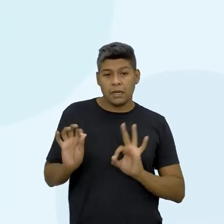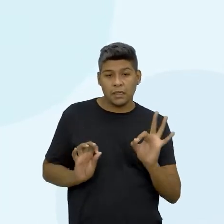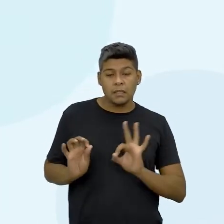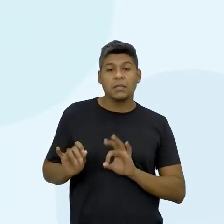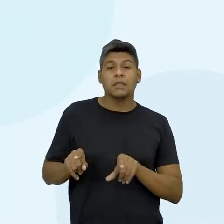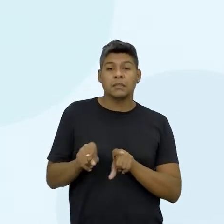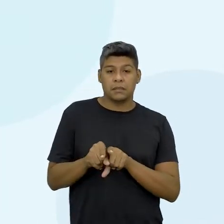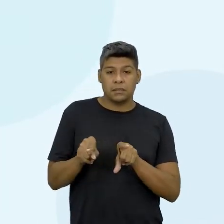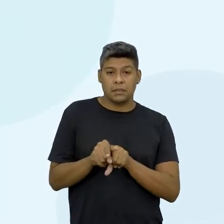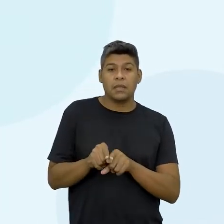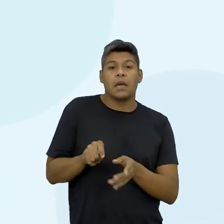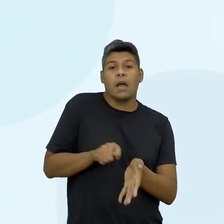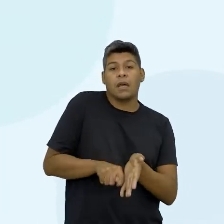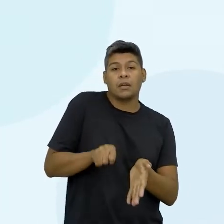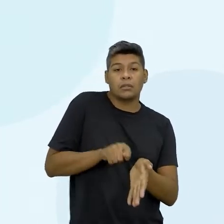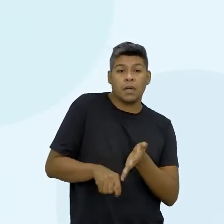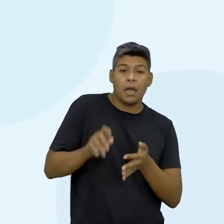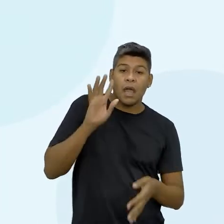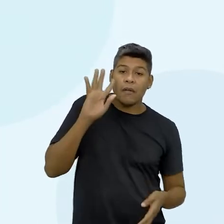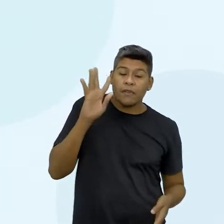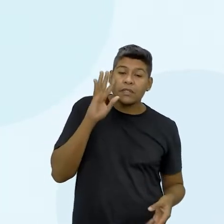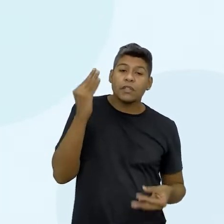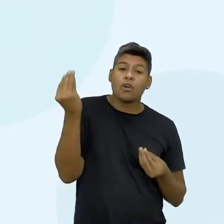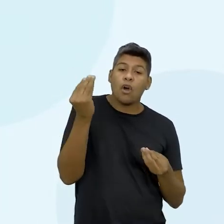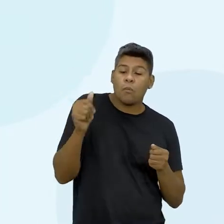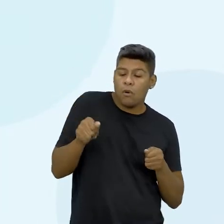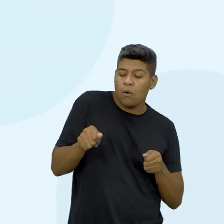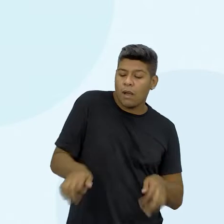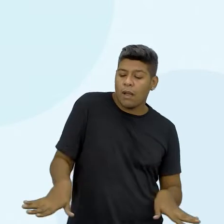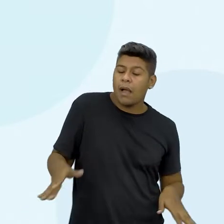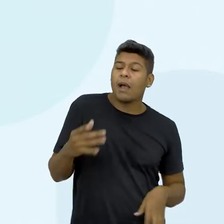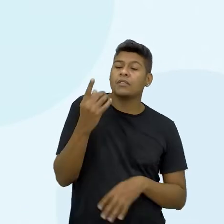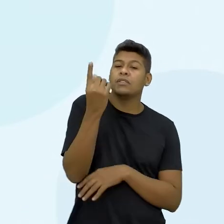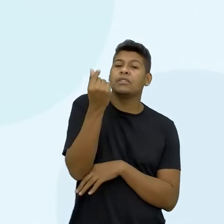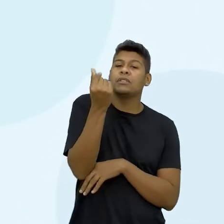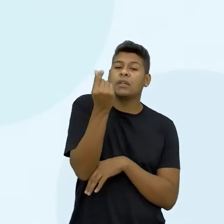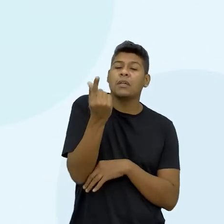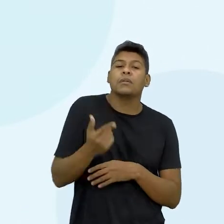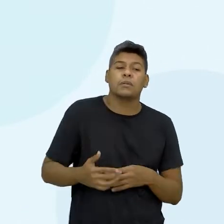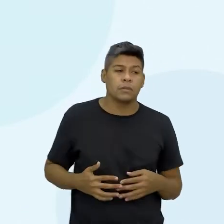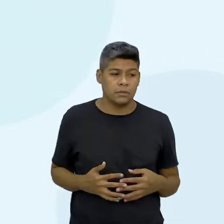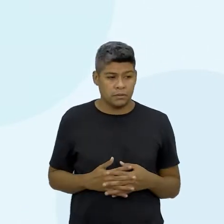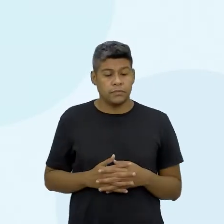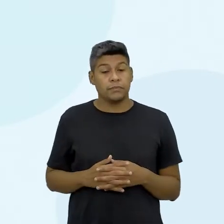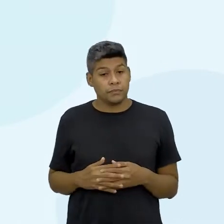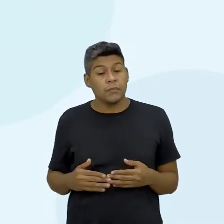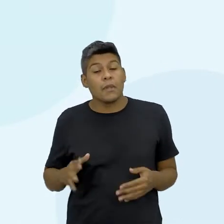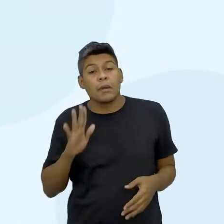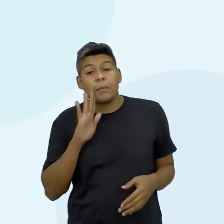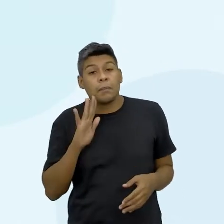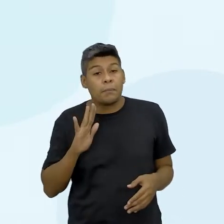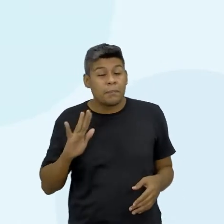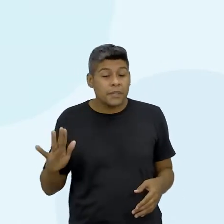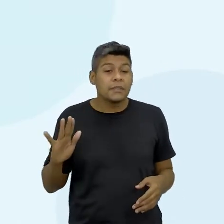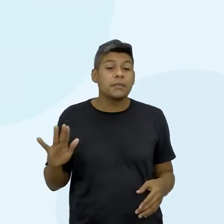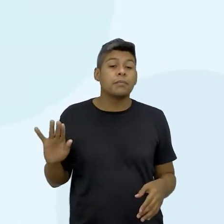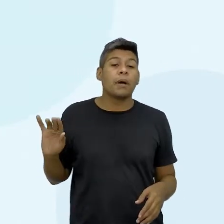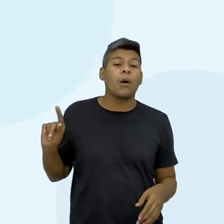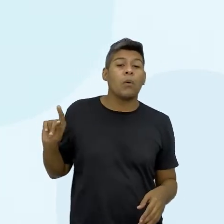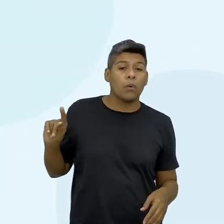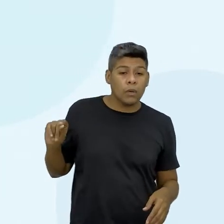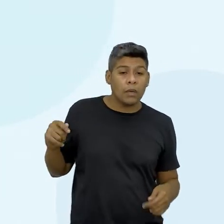que foi visto aí o refletir de como a gente gasta o dinheiro, né. E o principal de tudo,